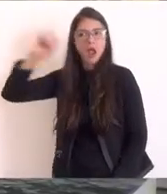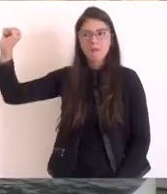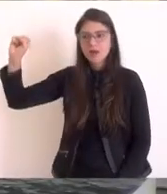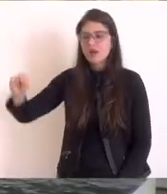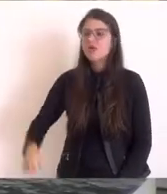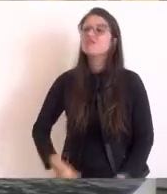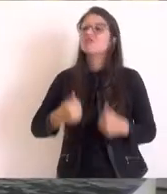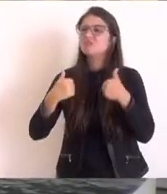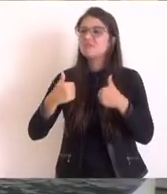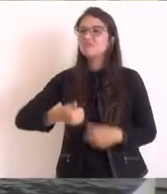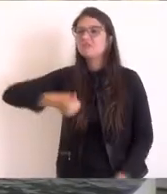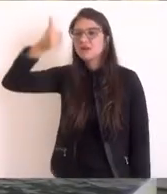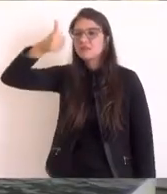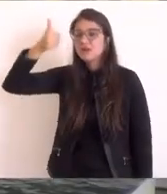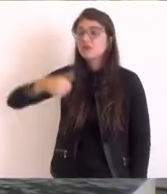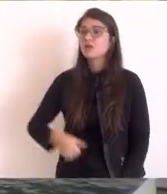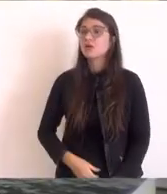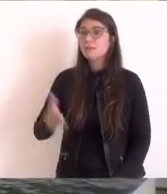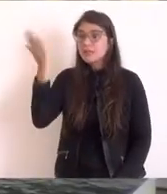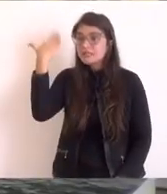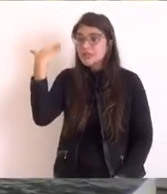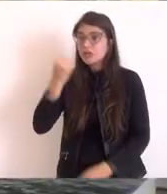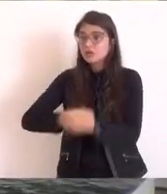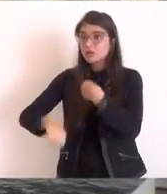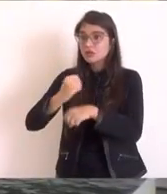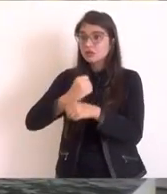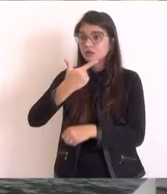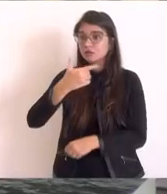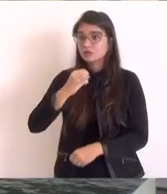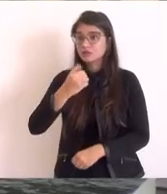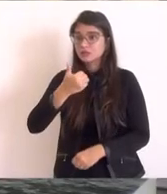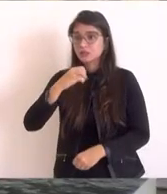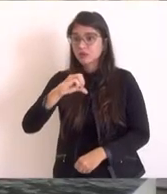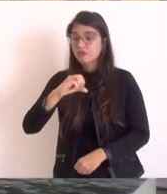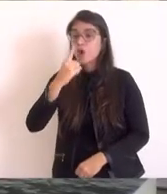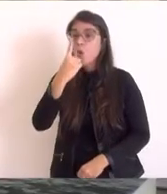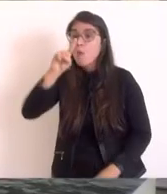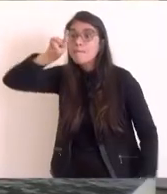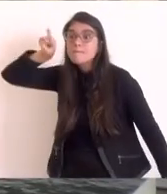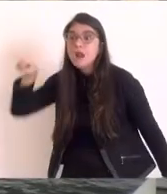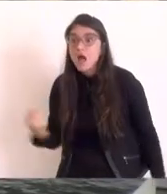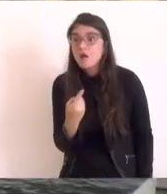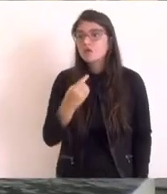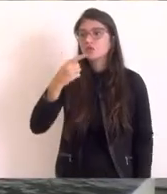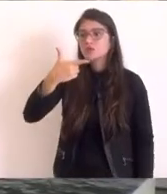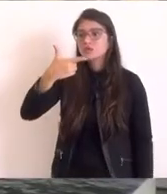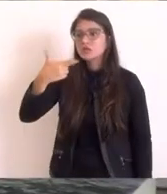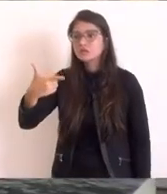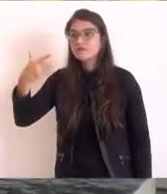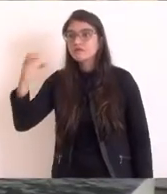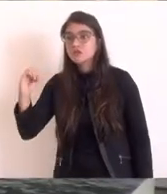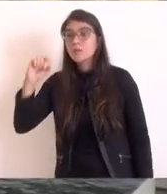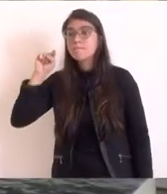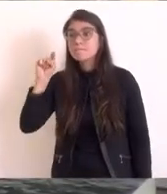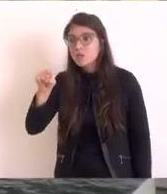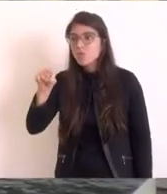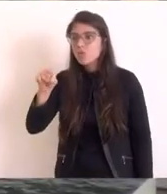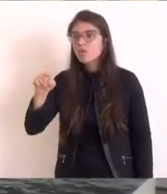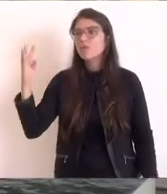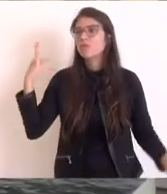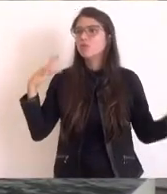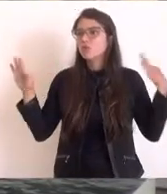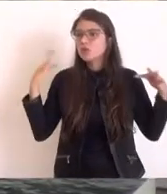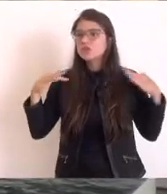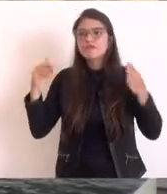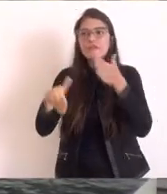2019, 1 milhão e 220 mil visitantes nacionais. Isso dá um número, deputado,